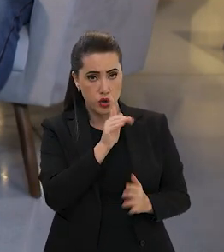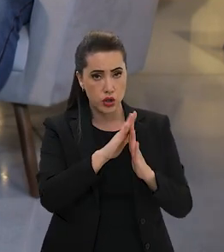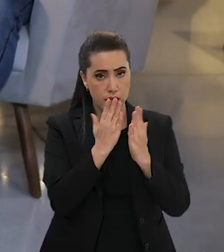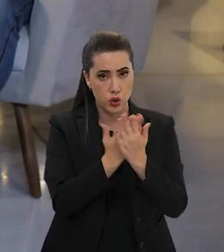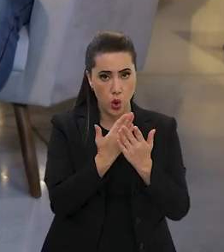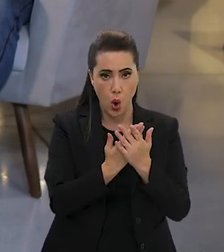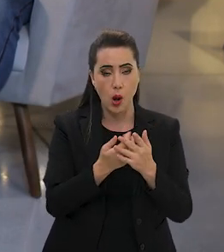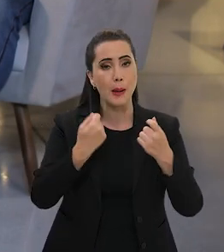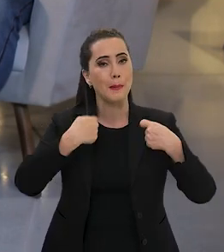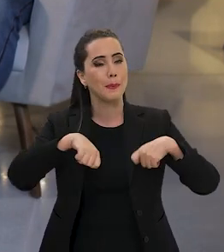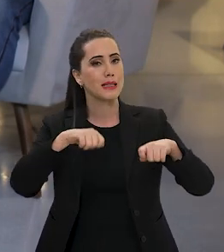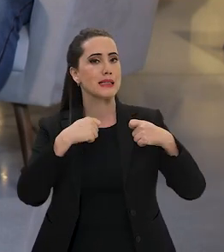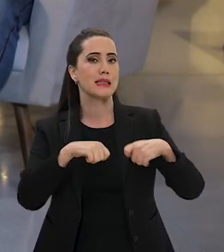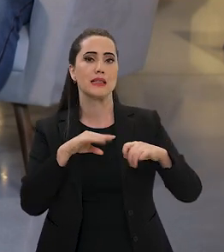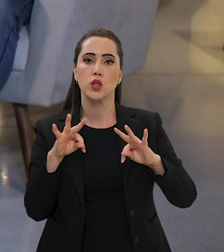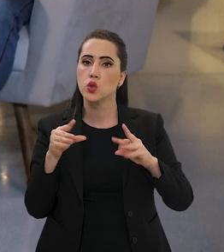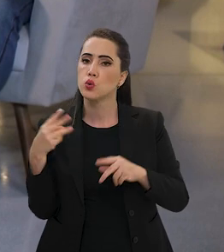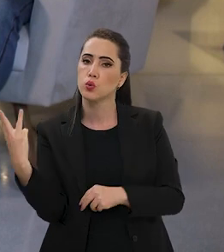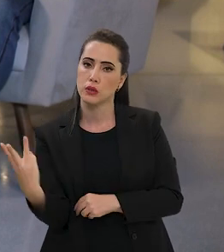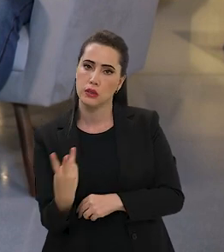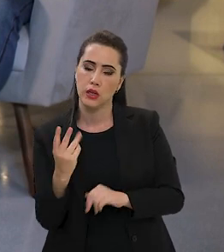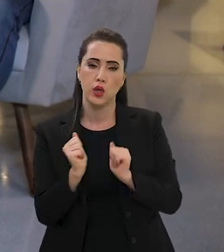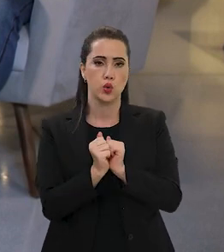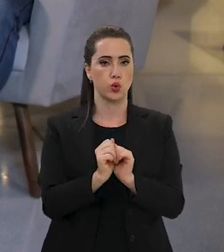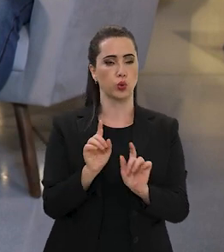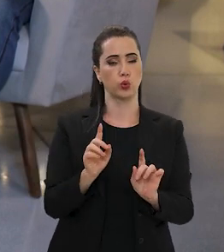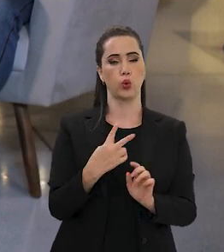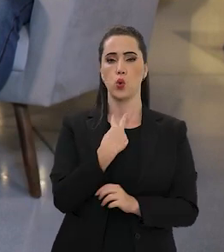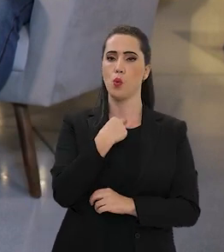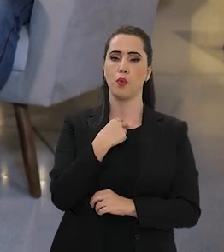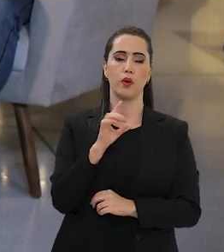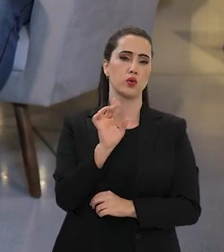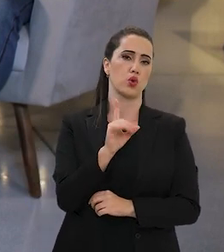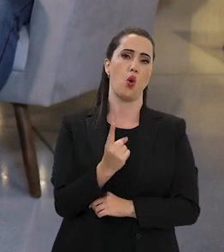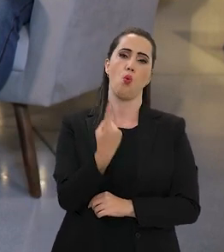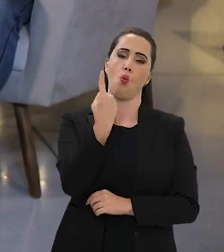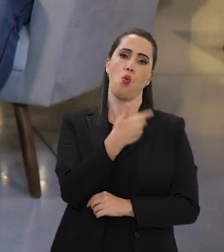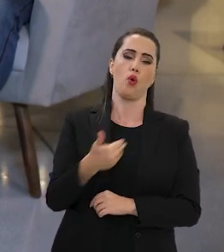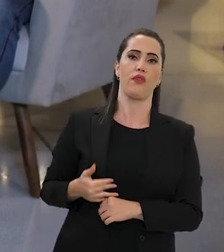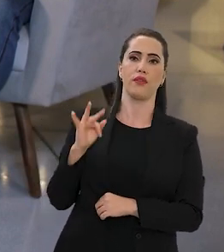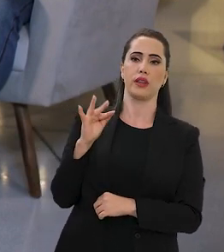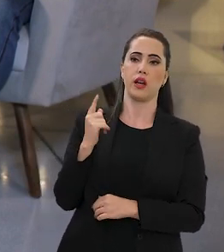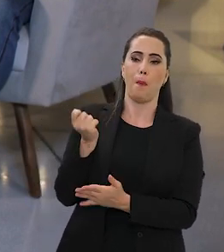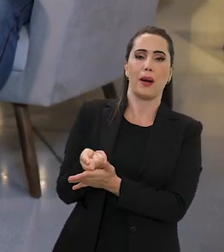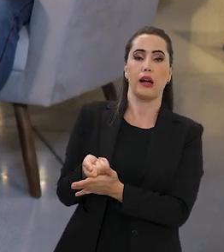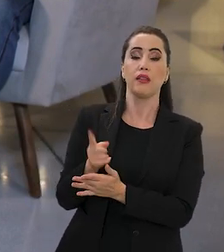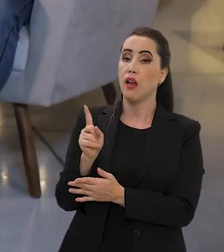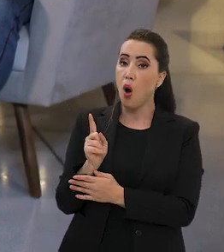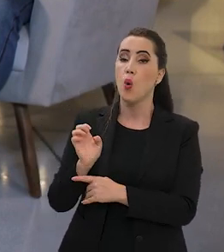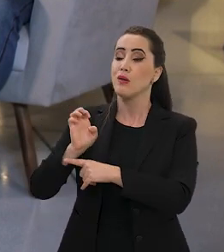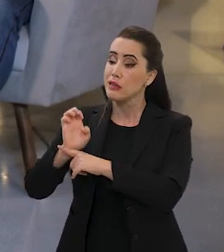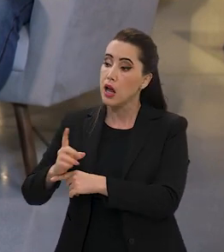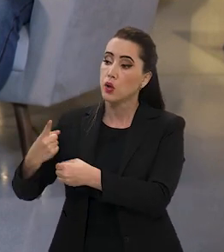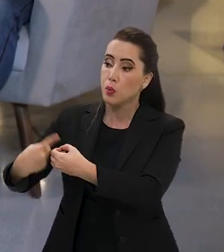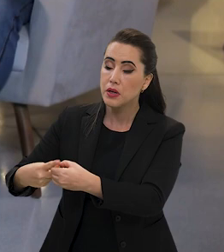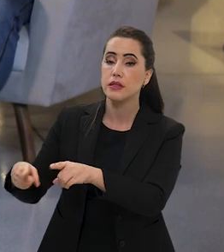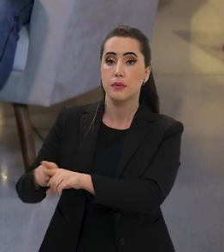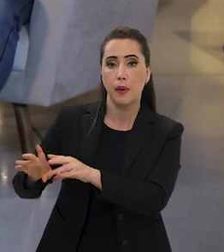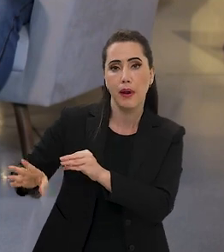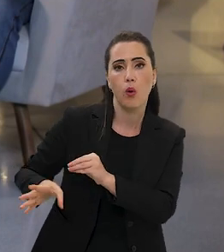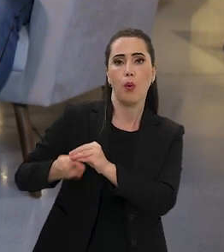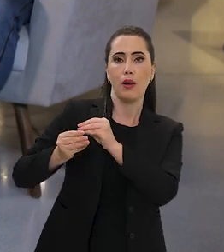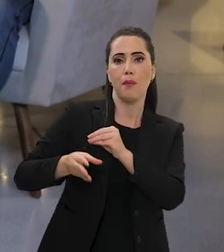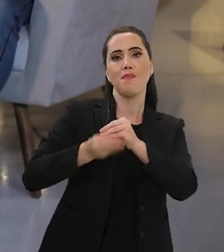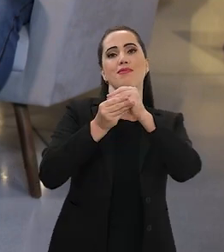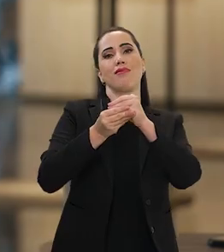de coordenação. Não é apenas o governo federal que deve aportar recursos. Estados e municípios também precisam se